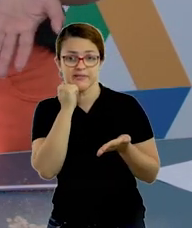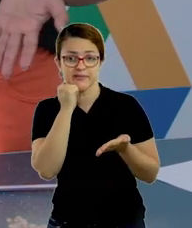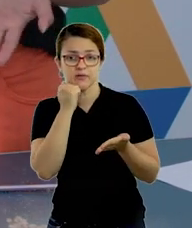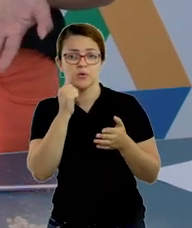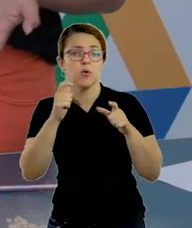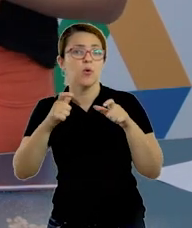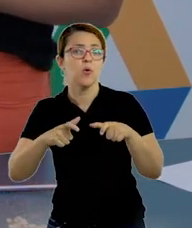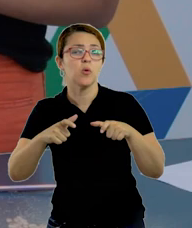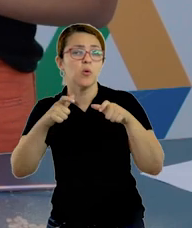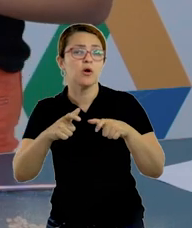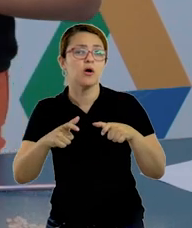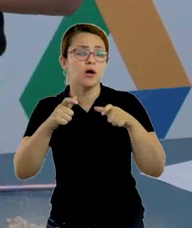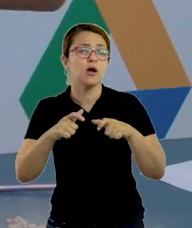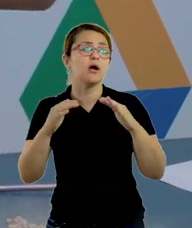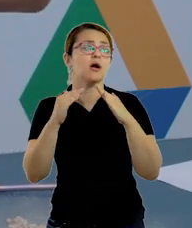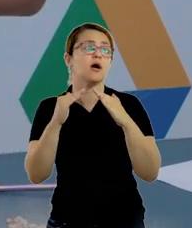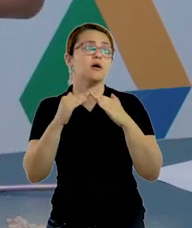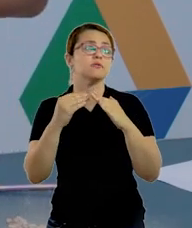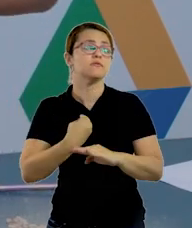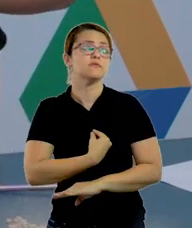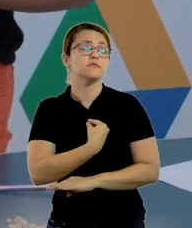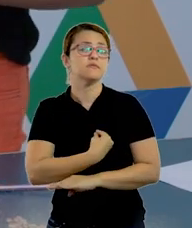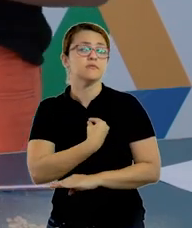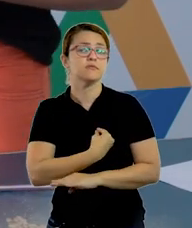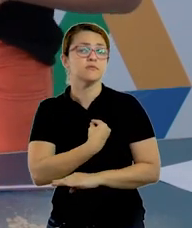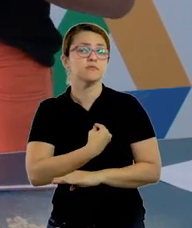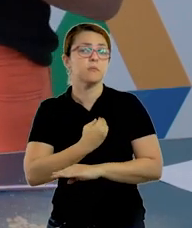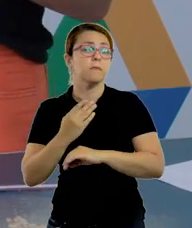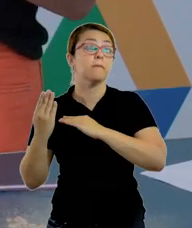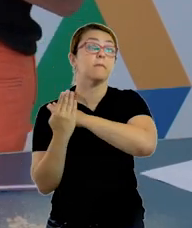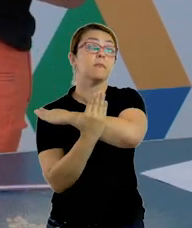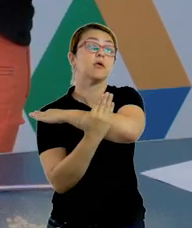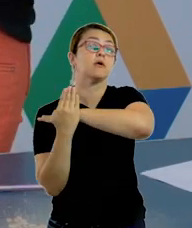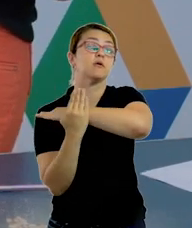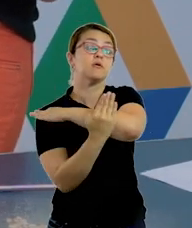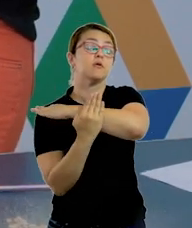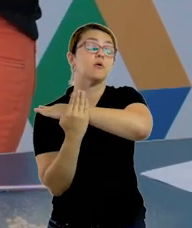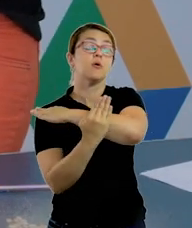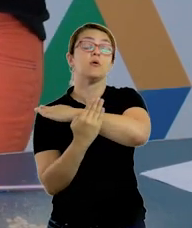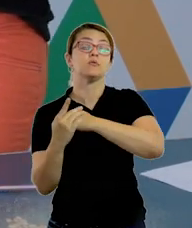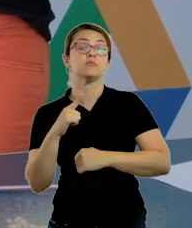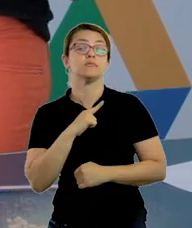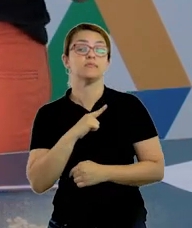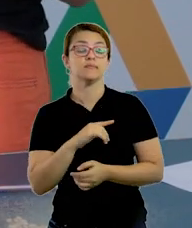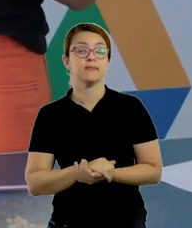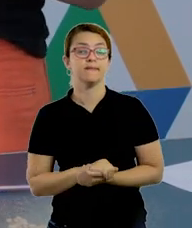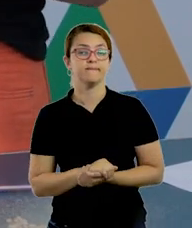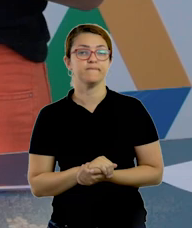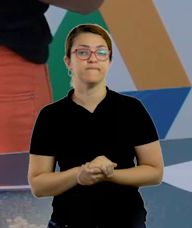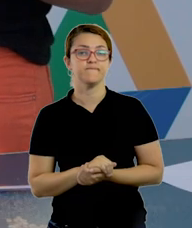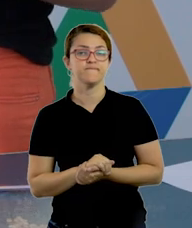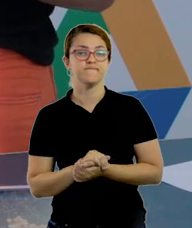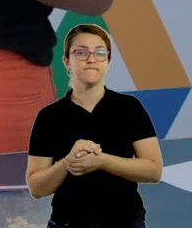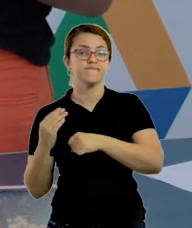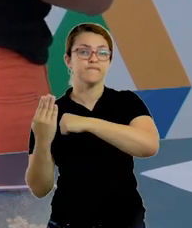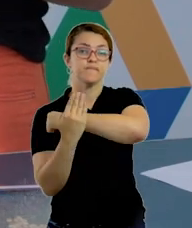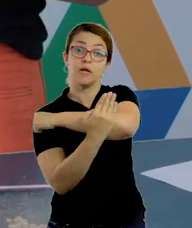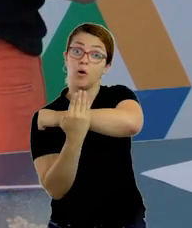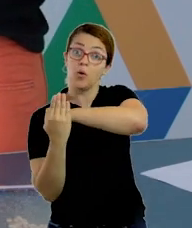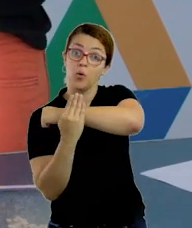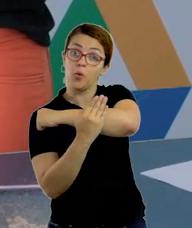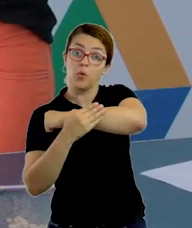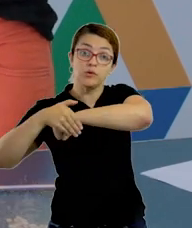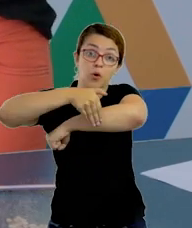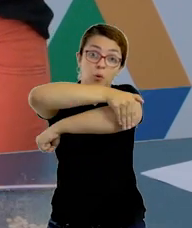especificamente, o seu bairro. Então, nós temos lá. Ao redor da rua em que você mora, há outras ruas com casas,